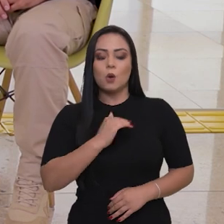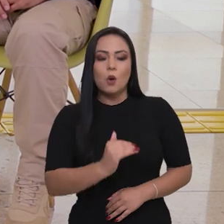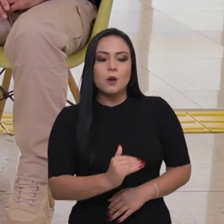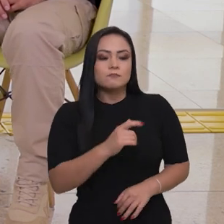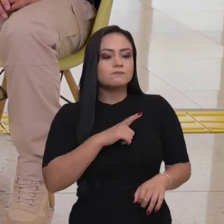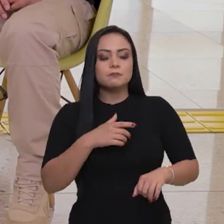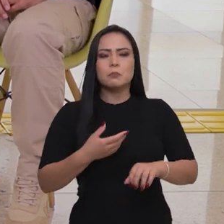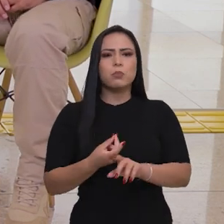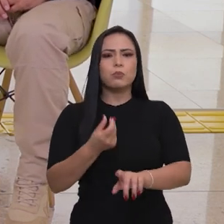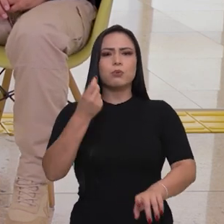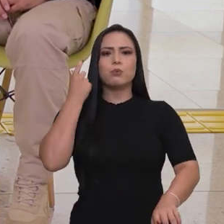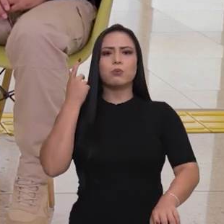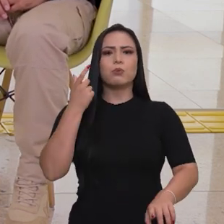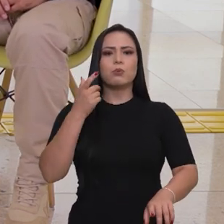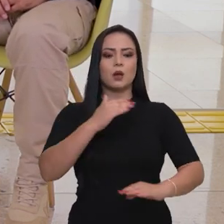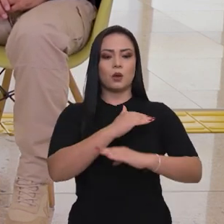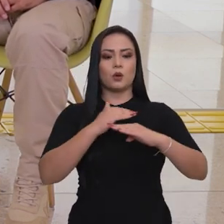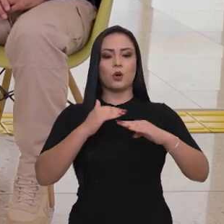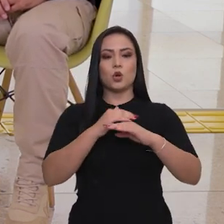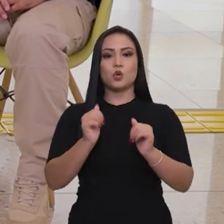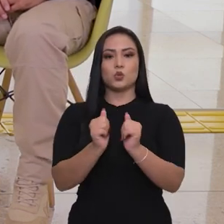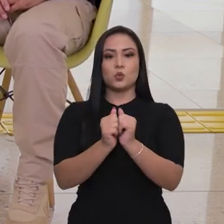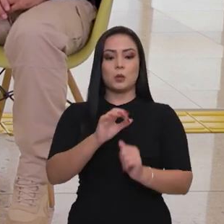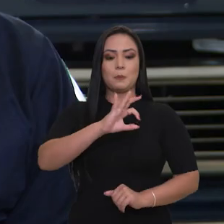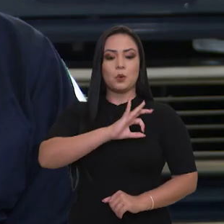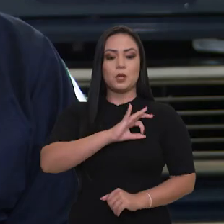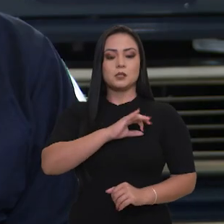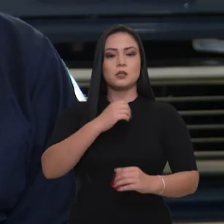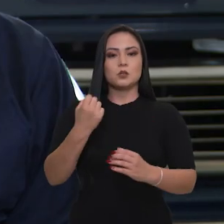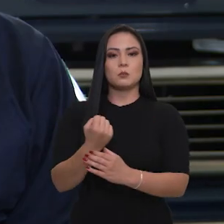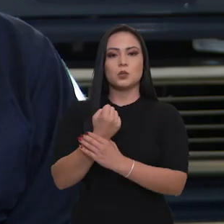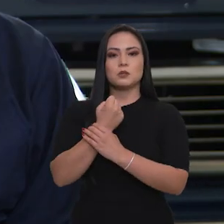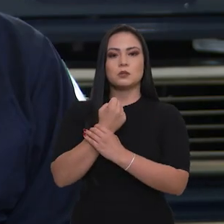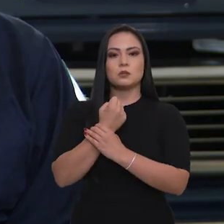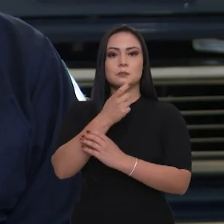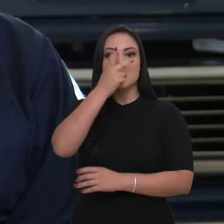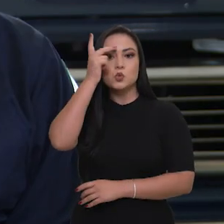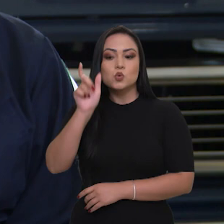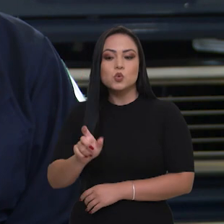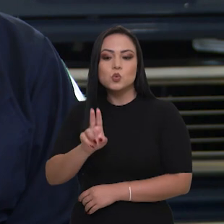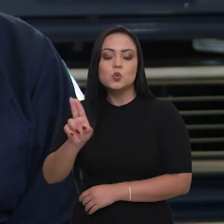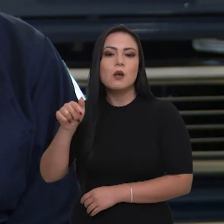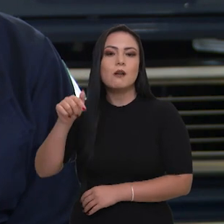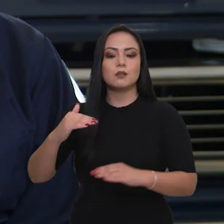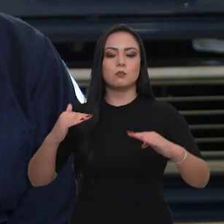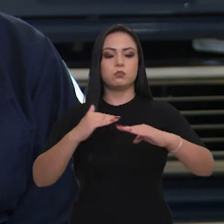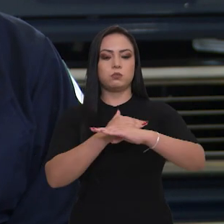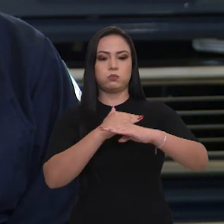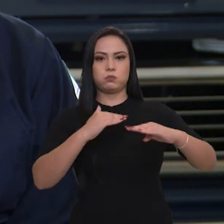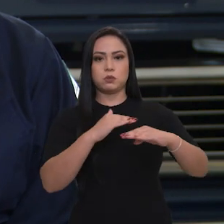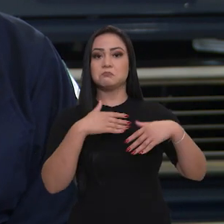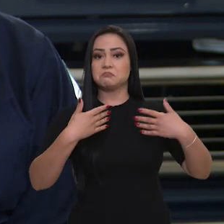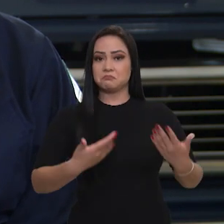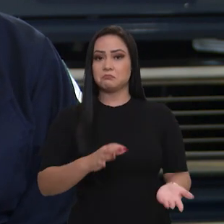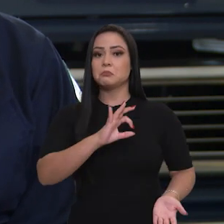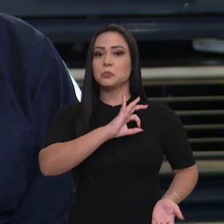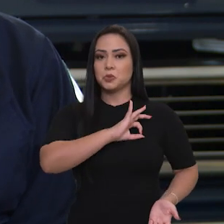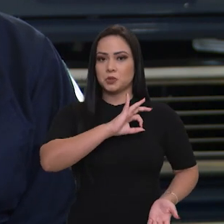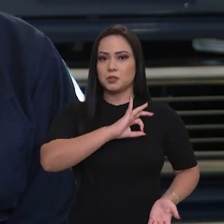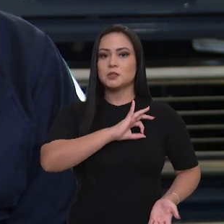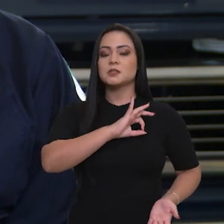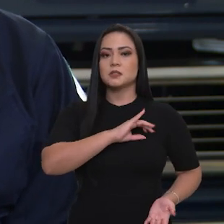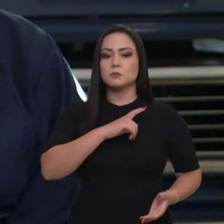nascemos na rodovia. Nascemos como uma polícia de proteção aos usuários da rodovia, portanto, uma